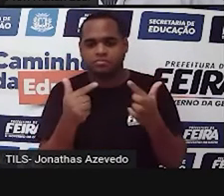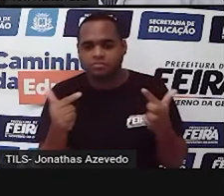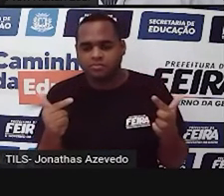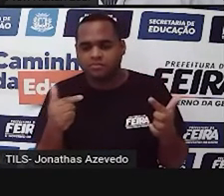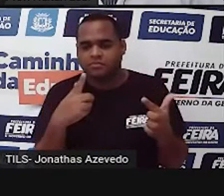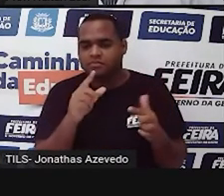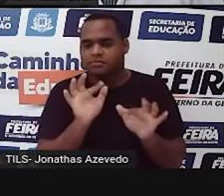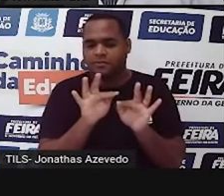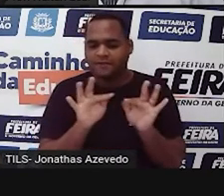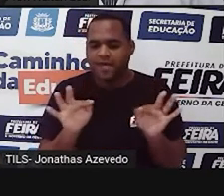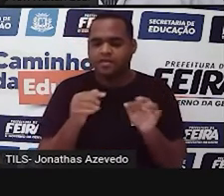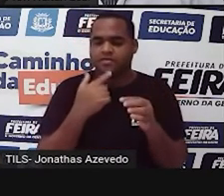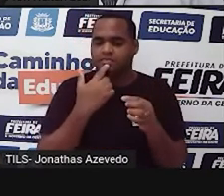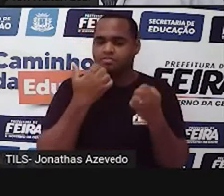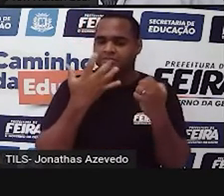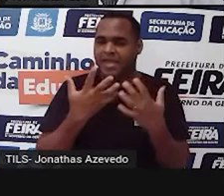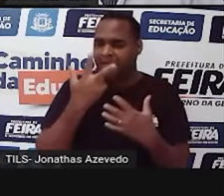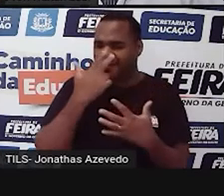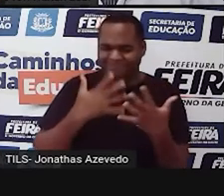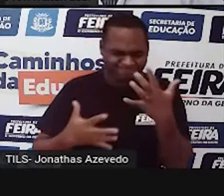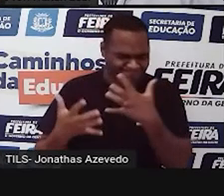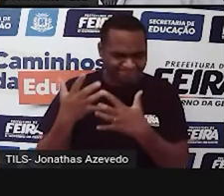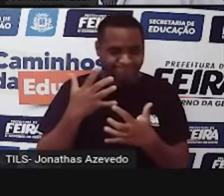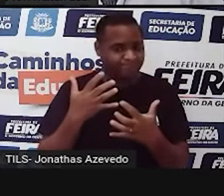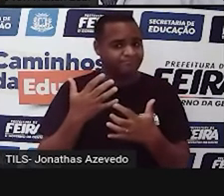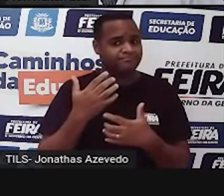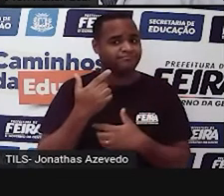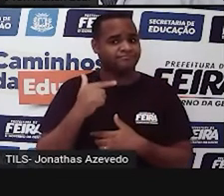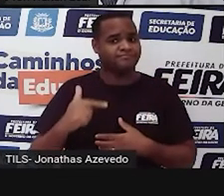as frases perdem um pouco o sentido.